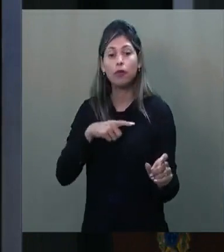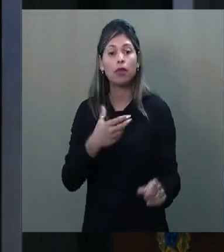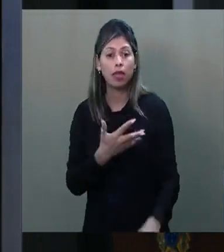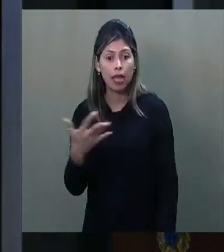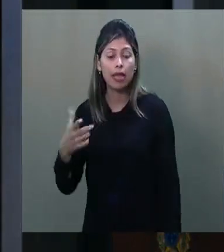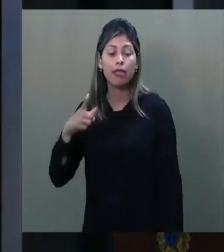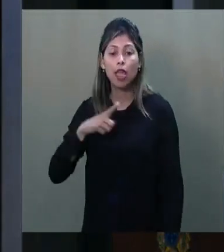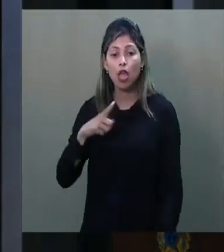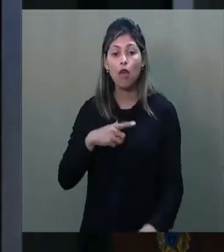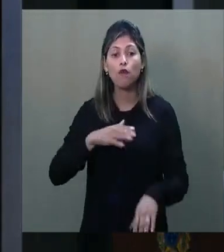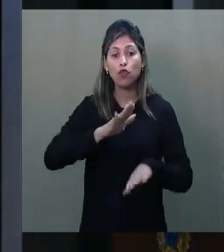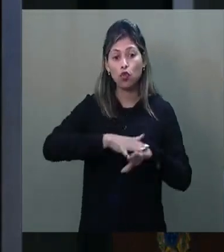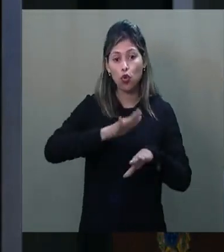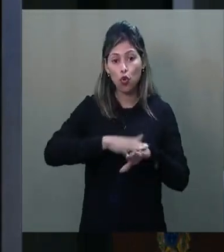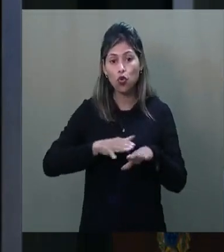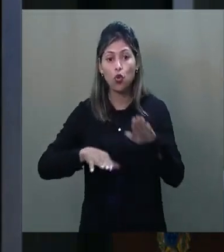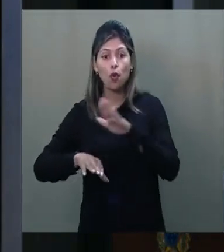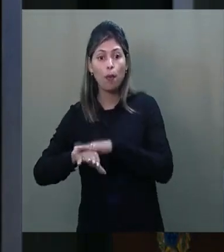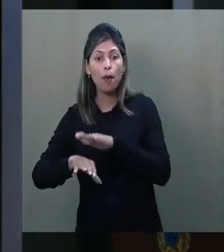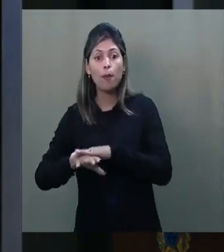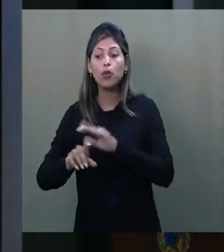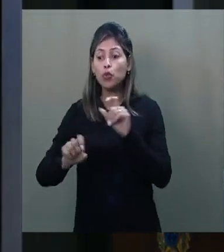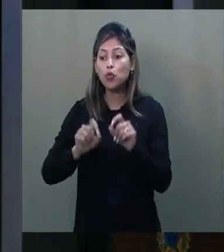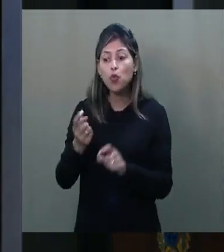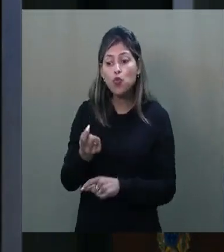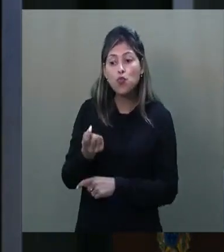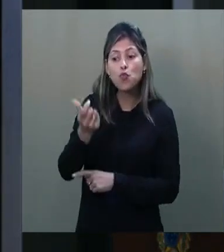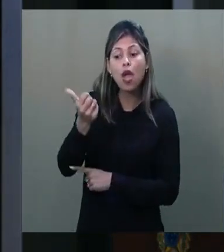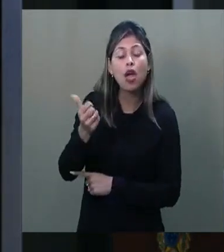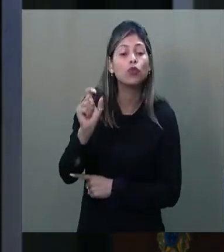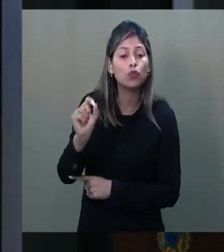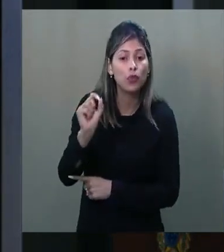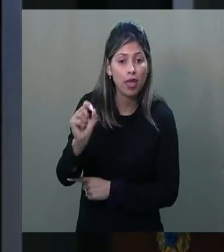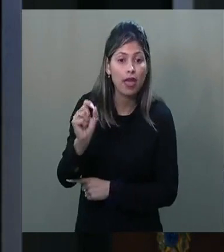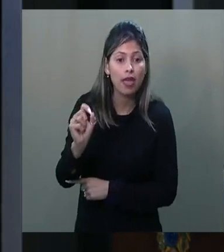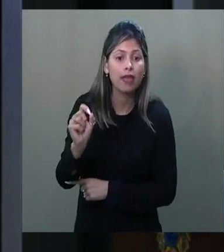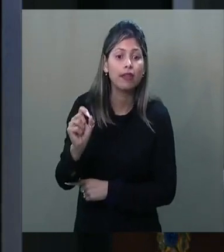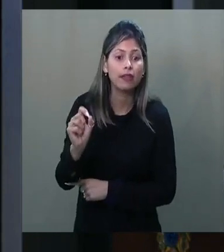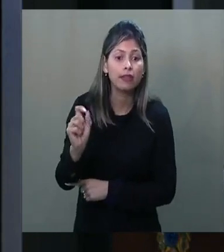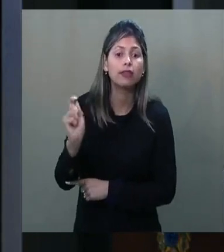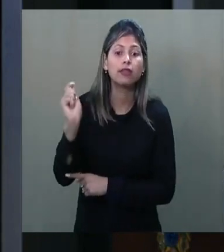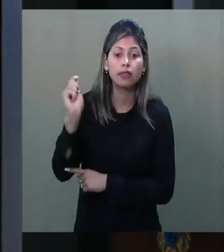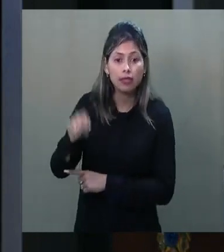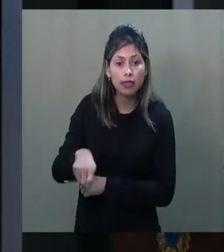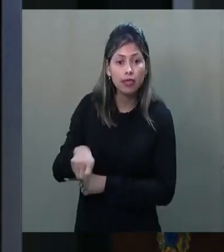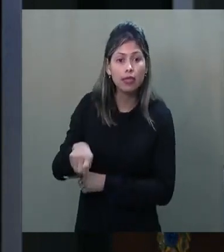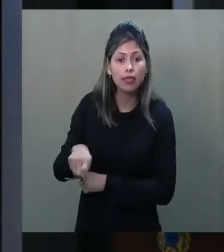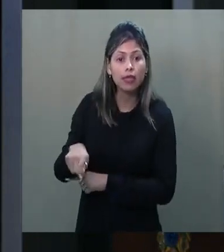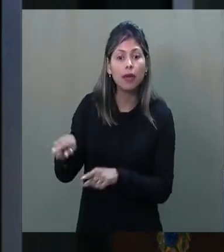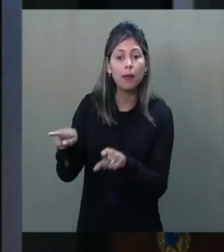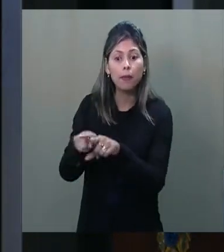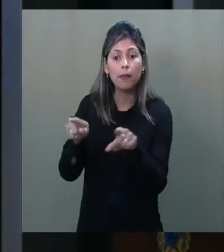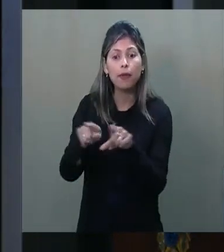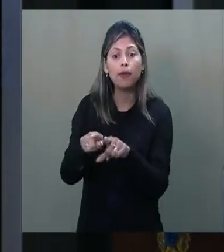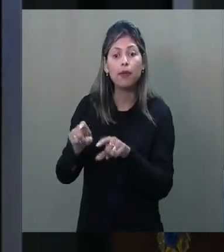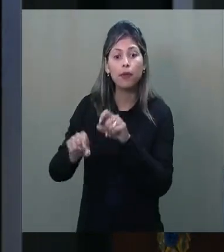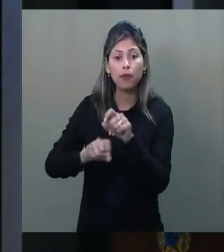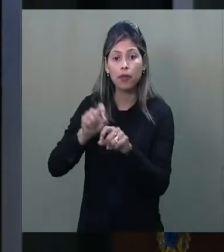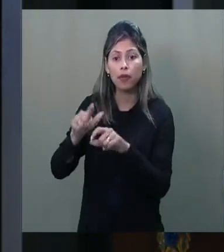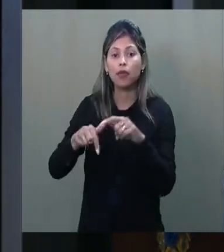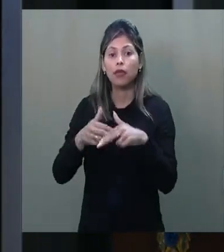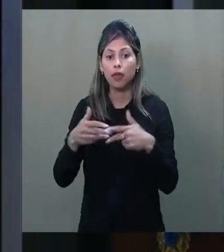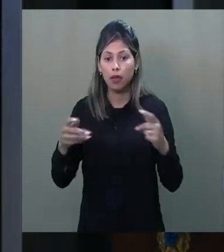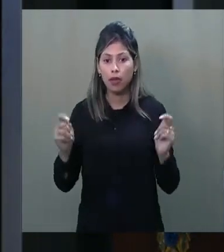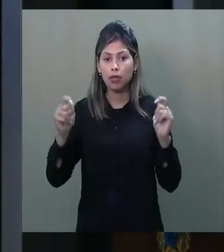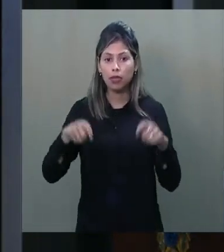mandatos, quase sempre fui um senador de oposição. Mesmo após o impeachment da presidente Dilma,